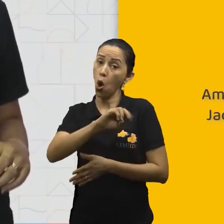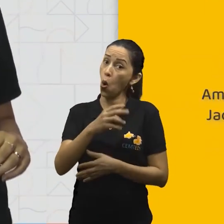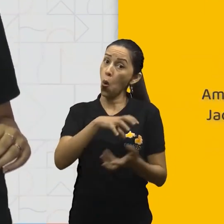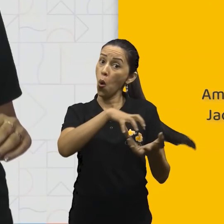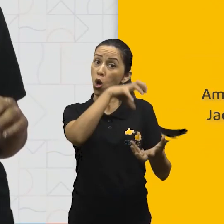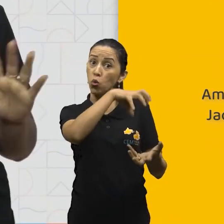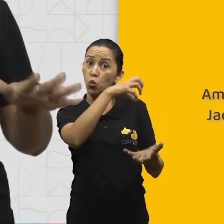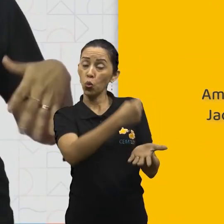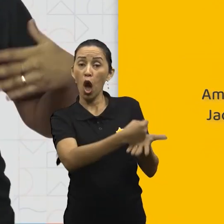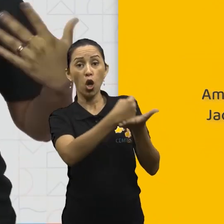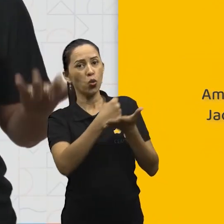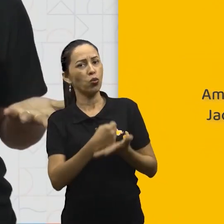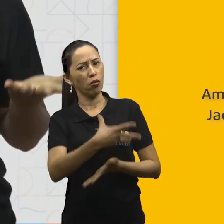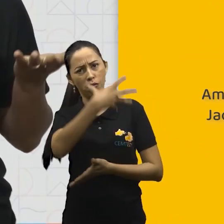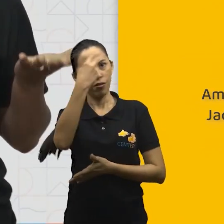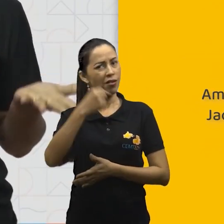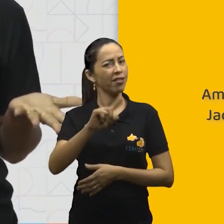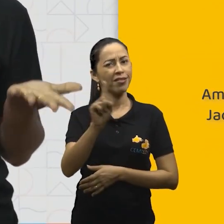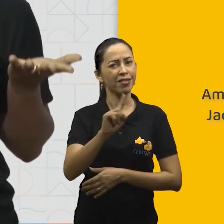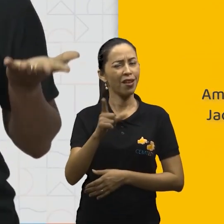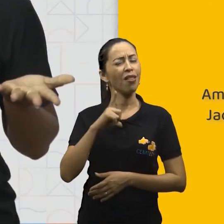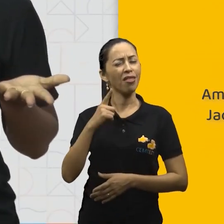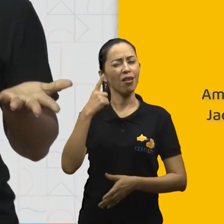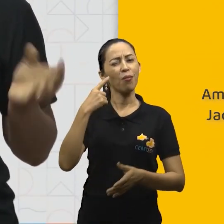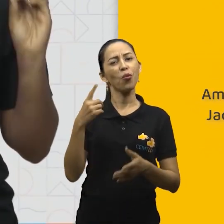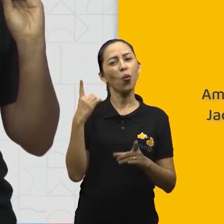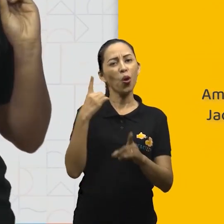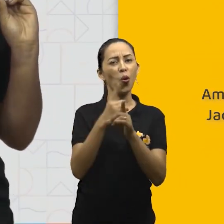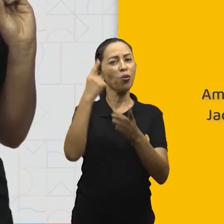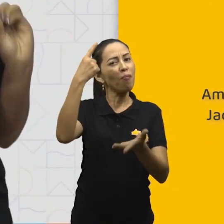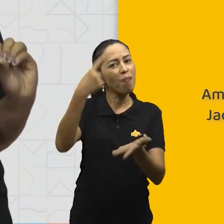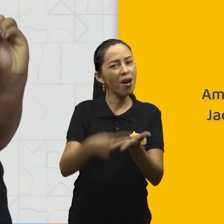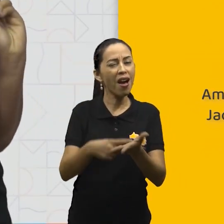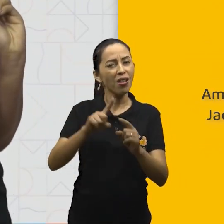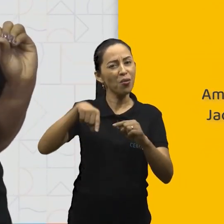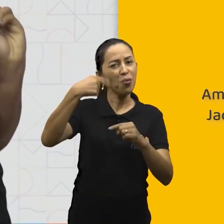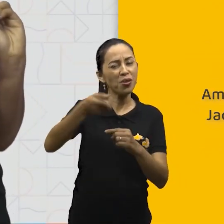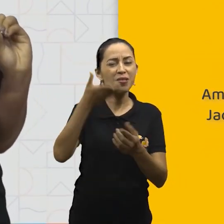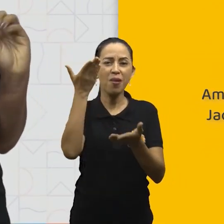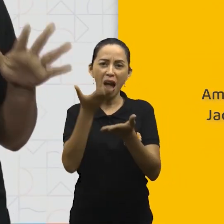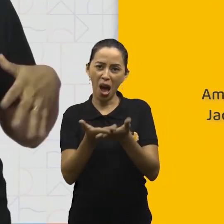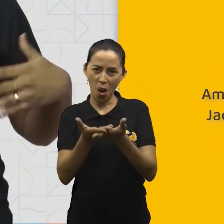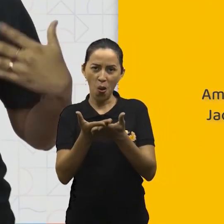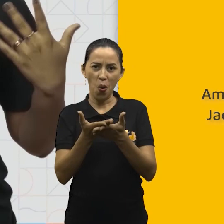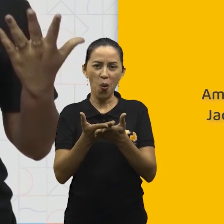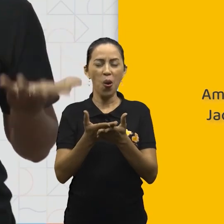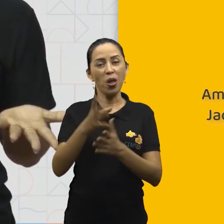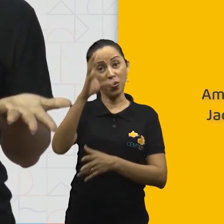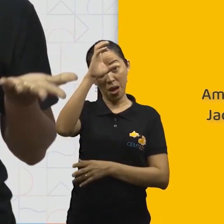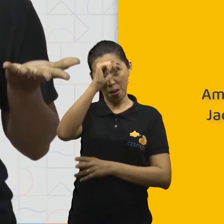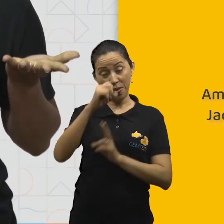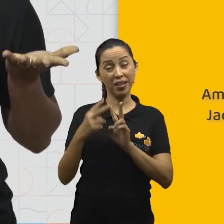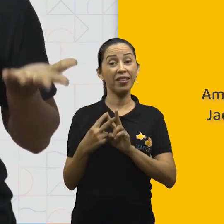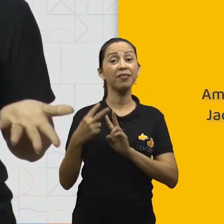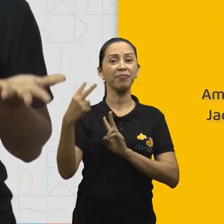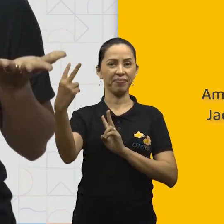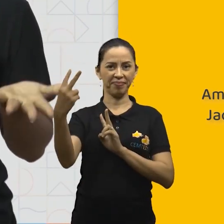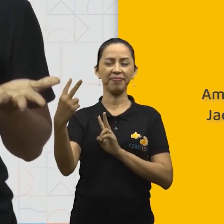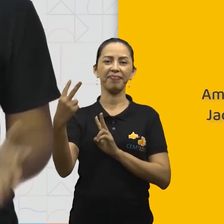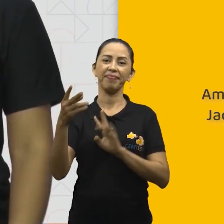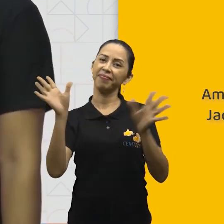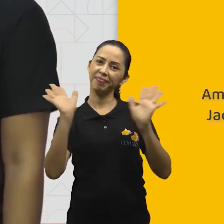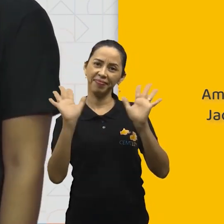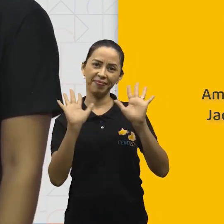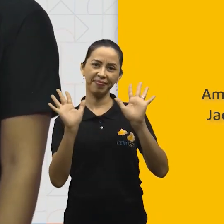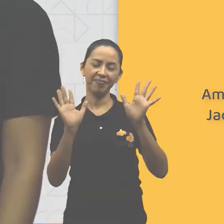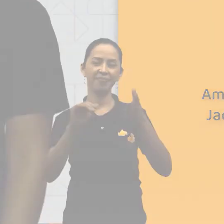e não se esqueça que temos um encontro marcado na nossa próxima aula do Aprender Além da